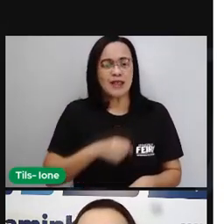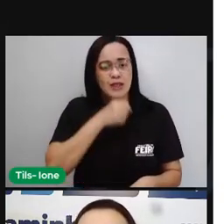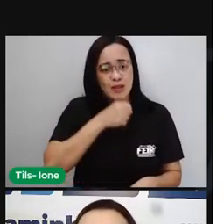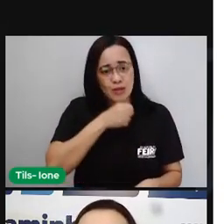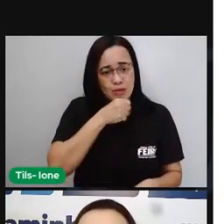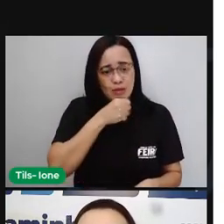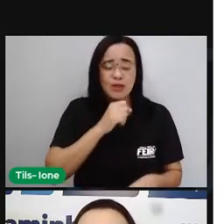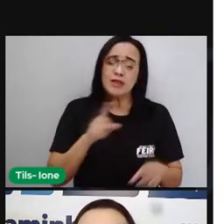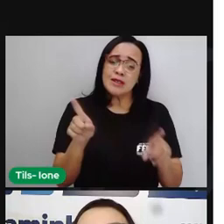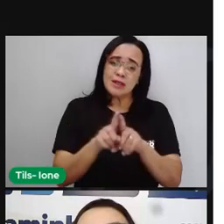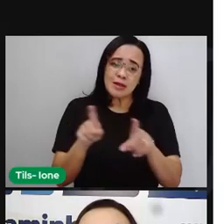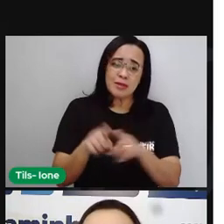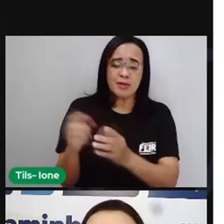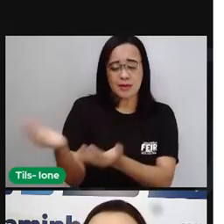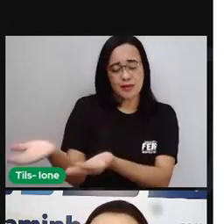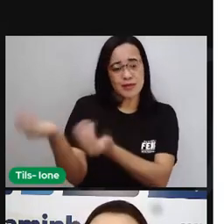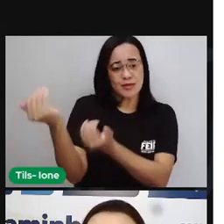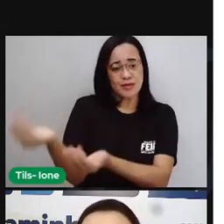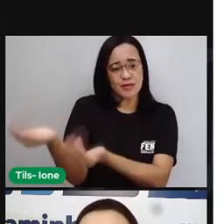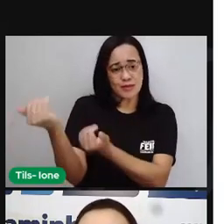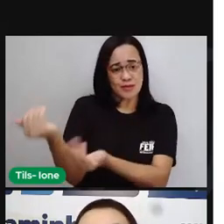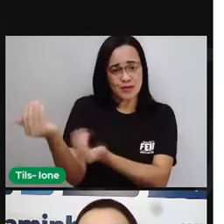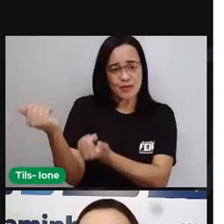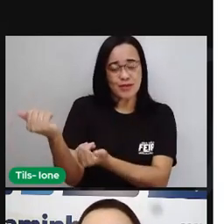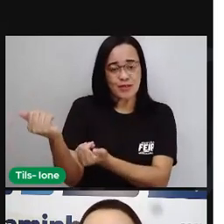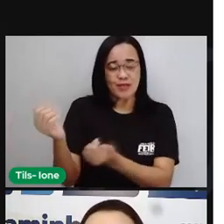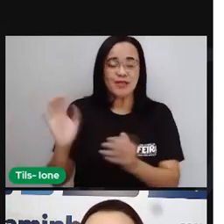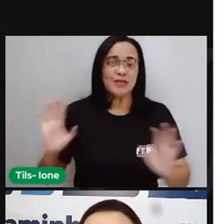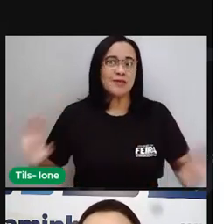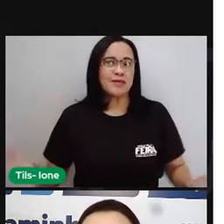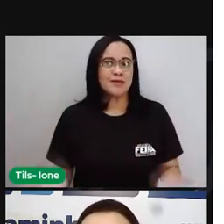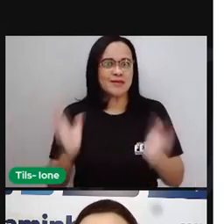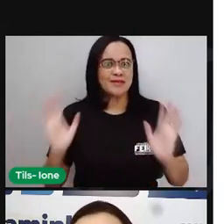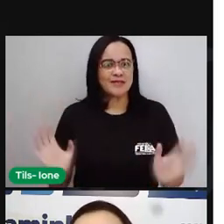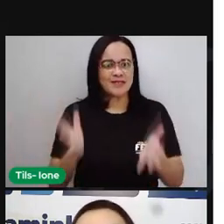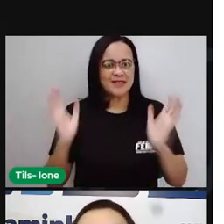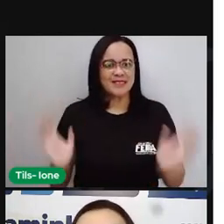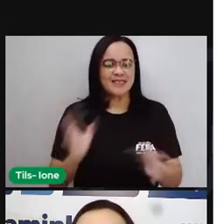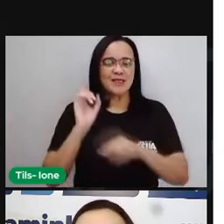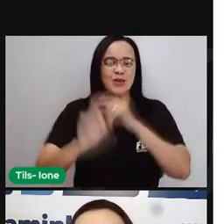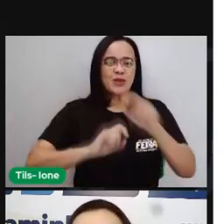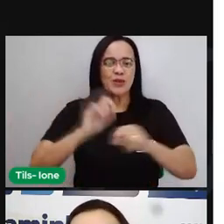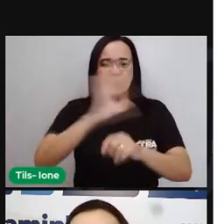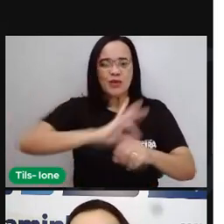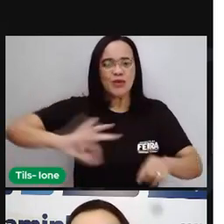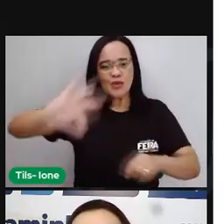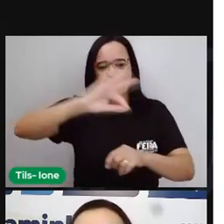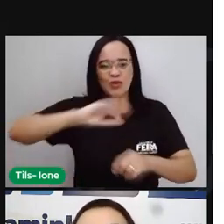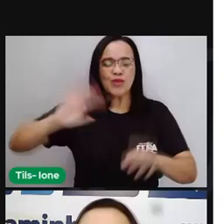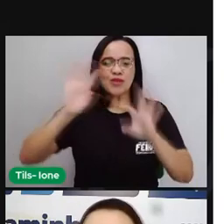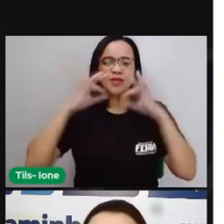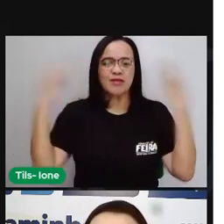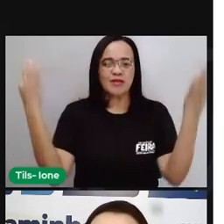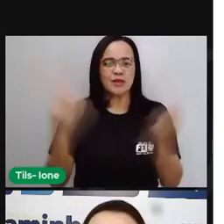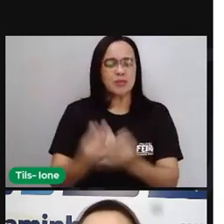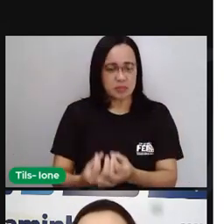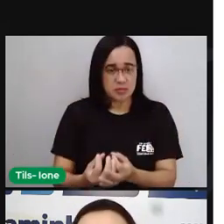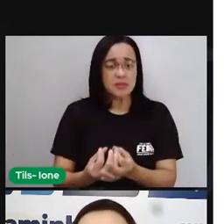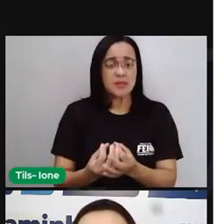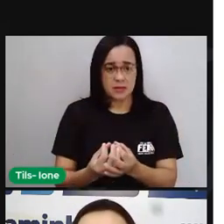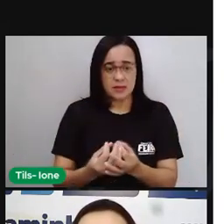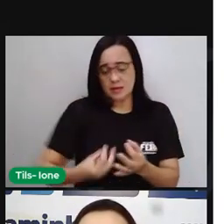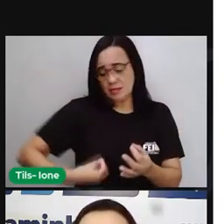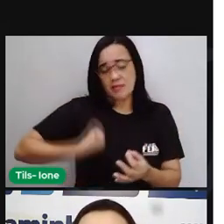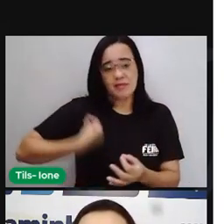homenagear esse integrante da família, esses integrantes da família que fazem um papel tão importante